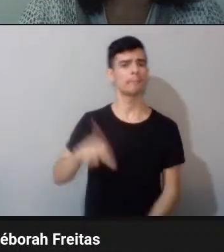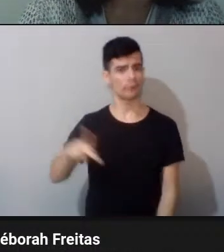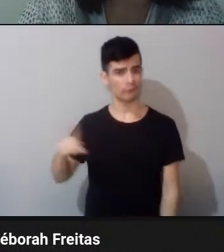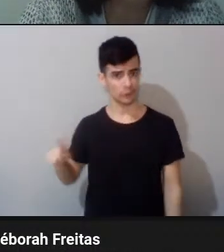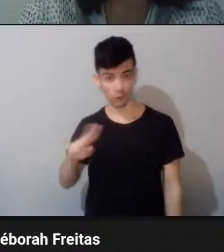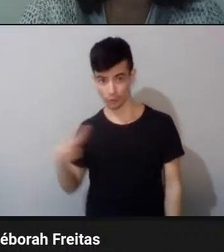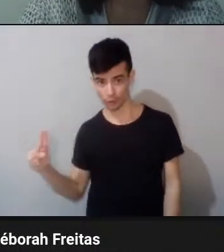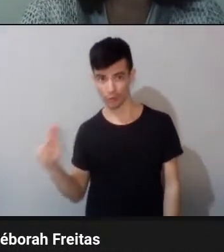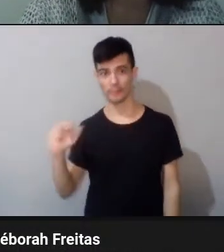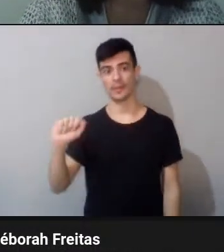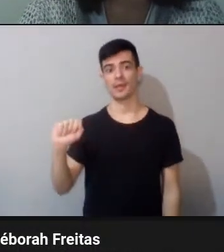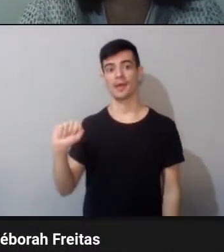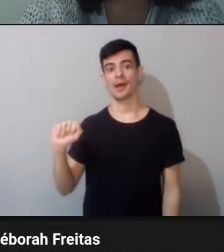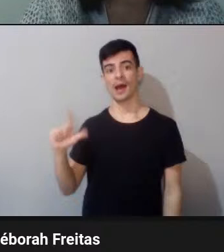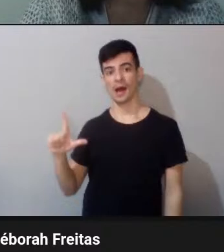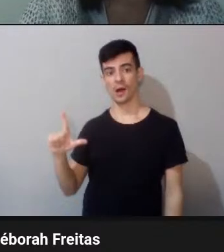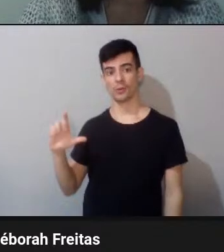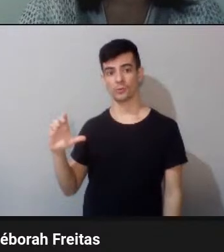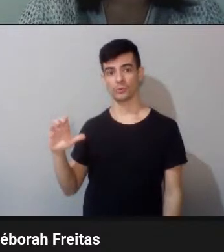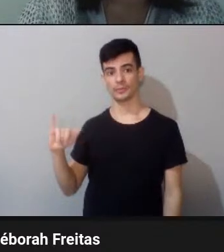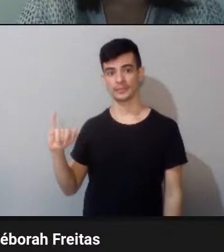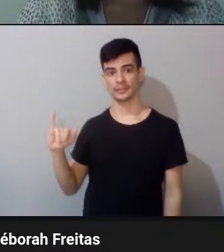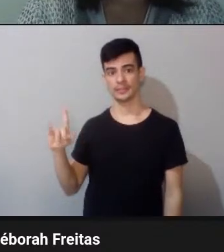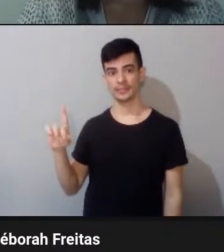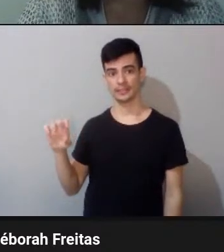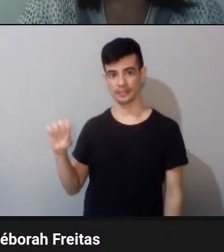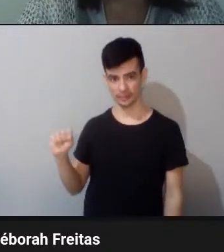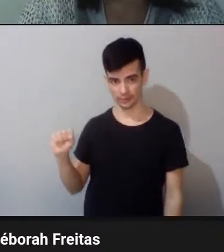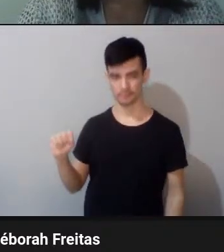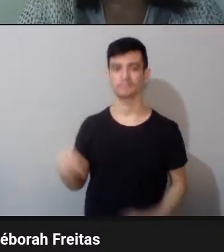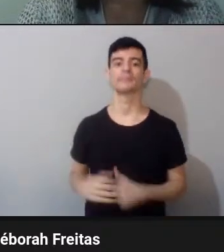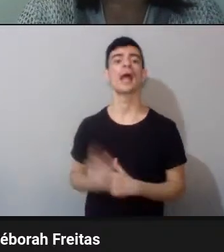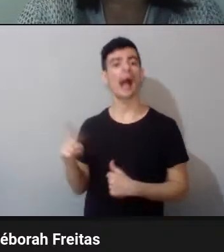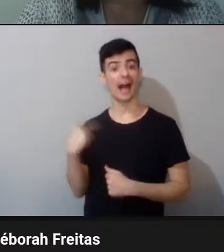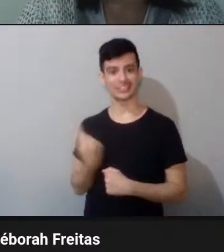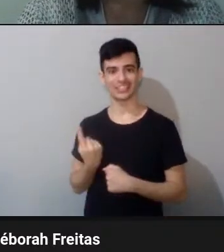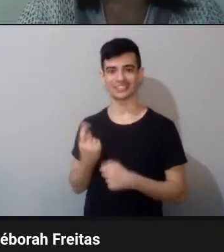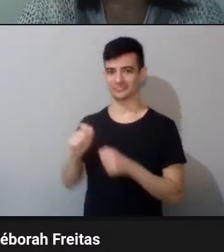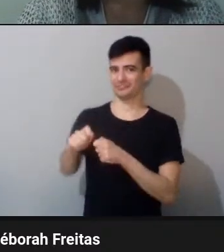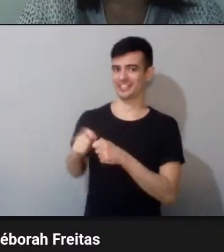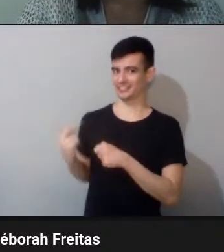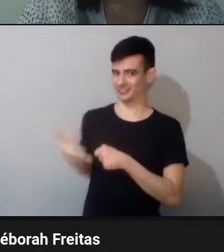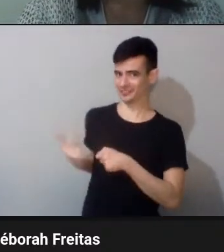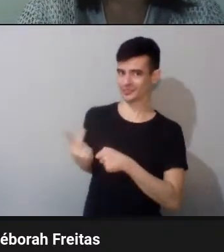gente fez o primeiro livro, um livro de língua caingangue, e o professor Alcides,